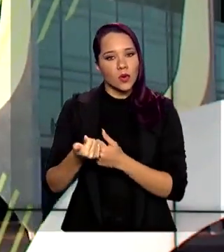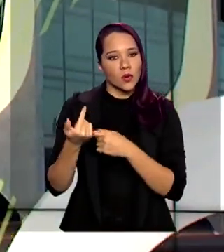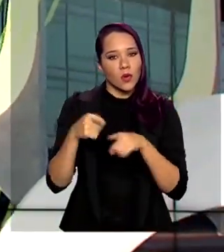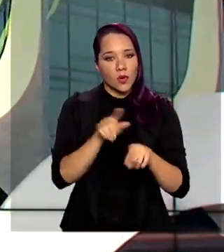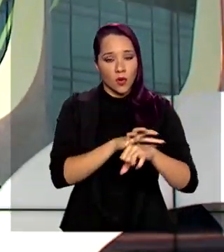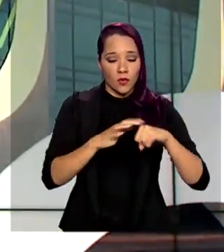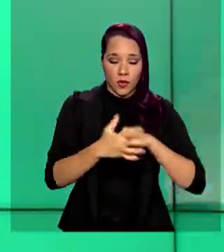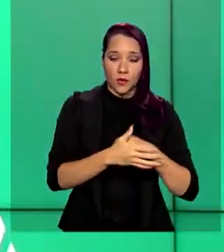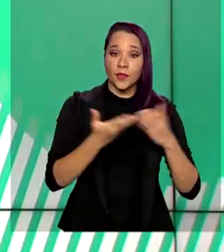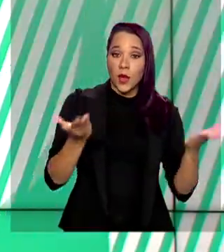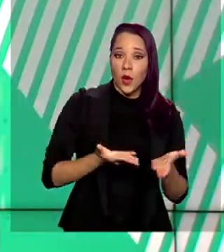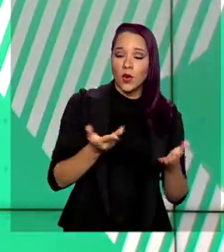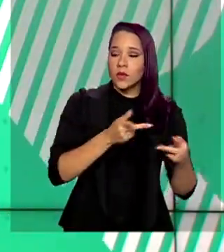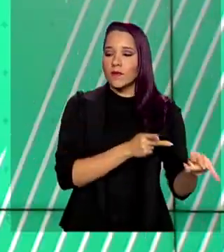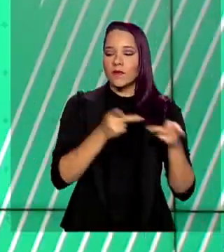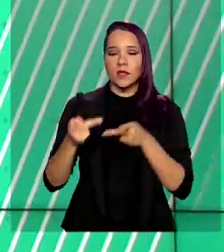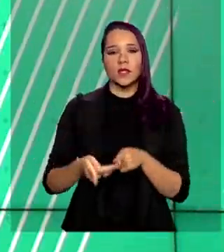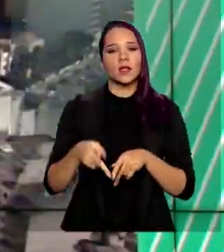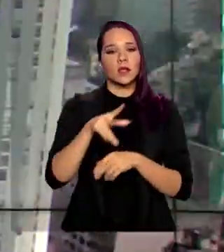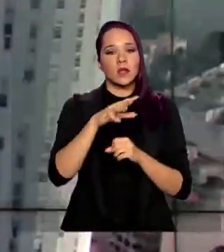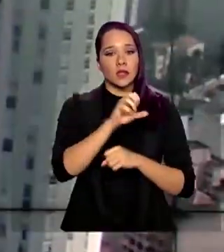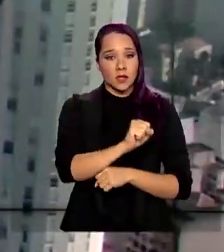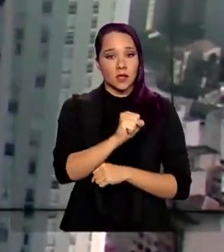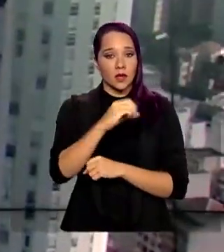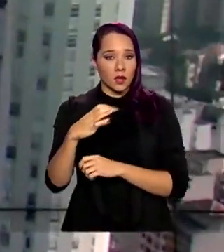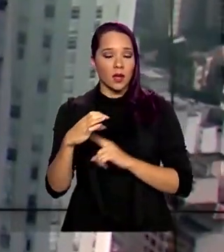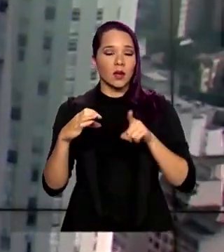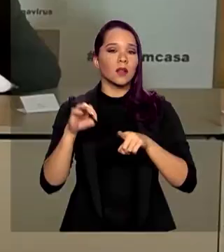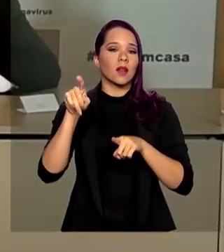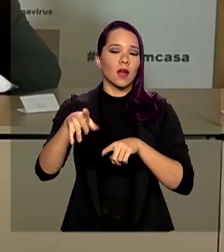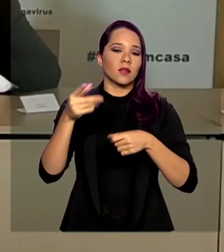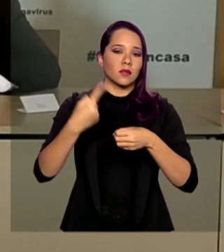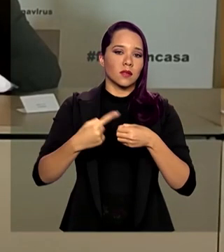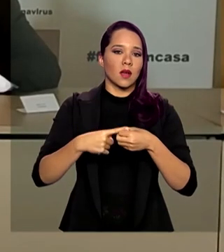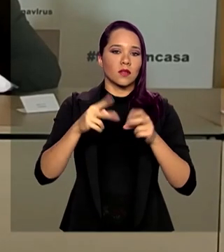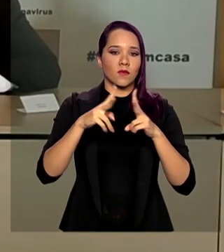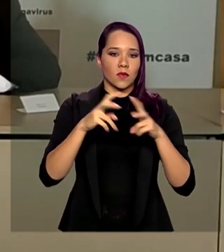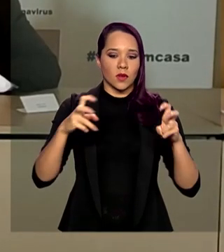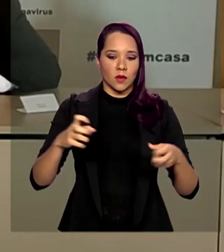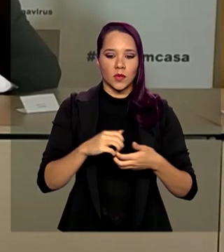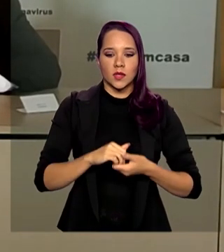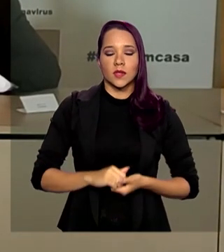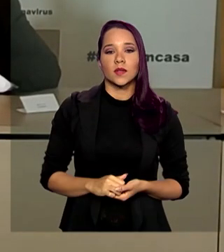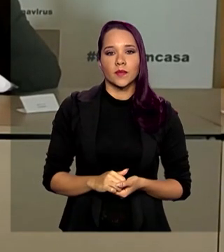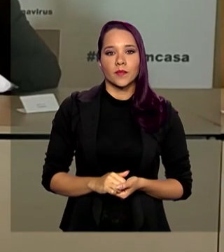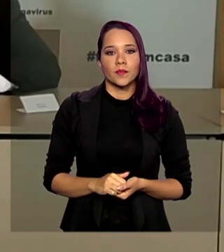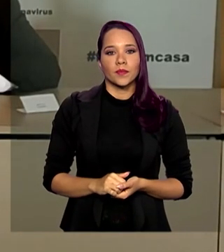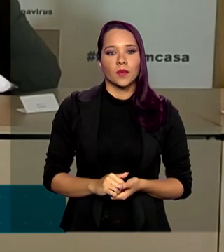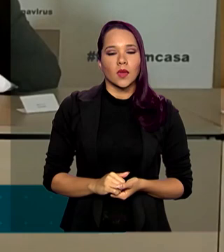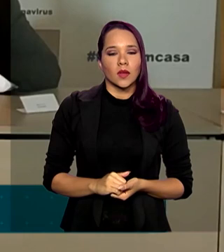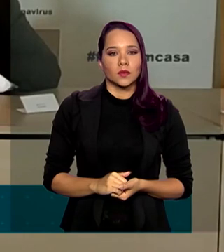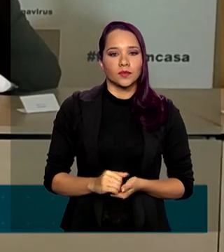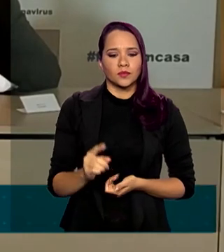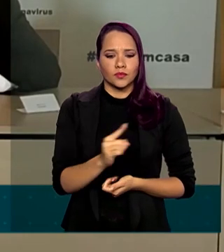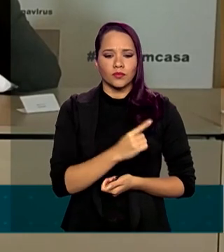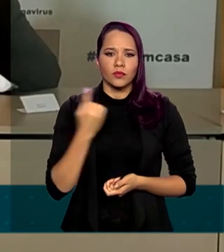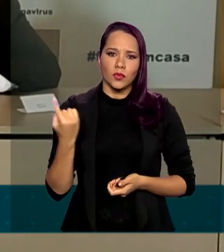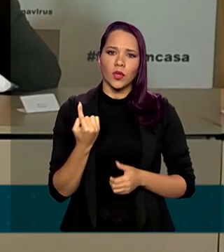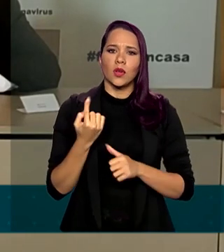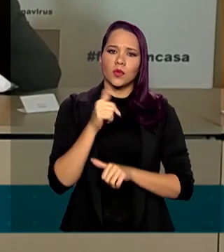Hoje, ele visita Florianópolis, em Santa Catarina. Nós mudamos várias